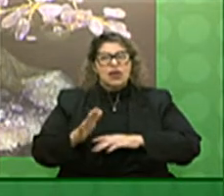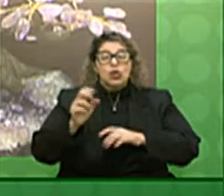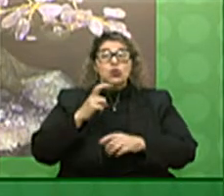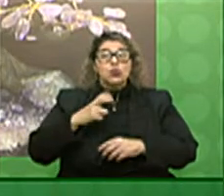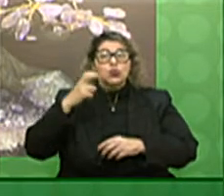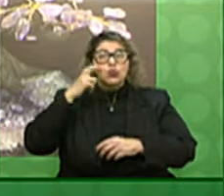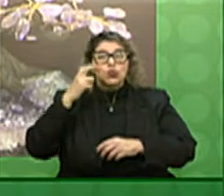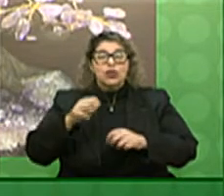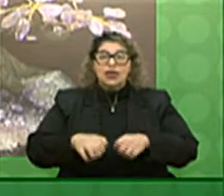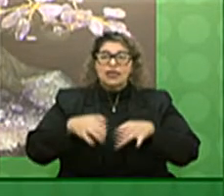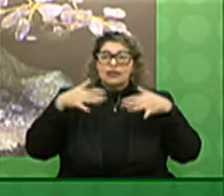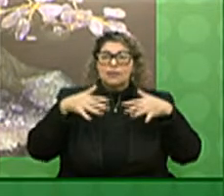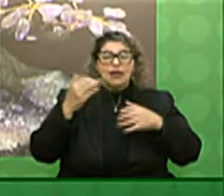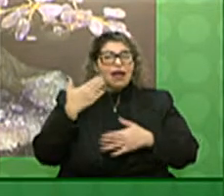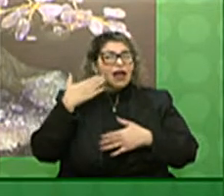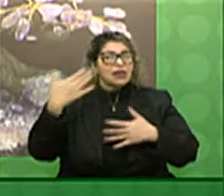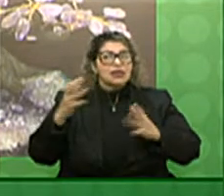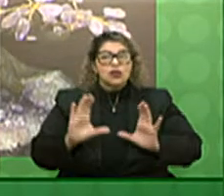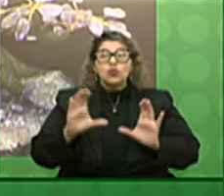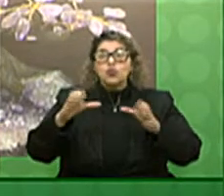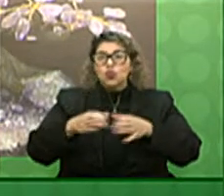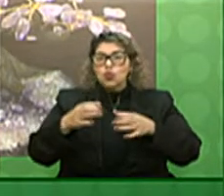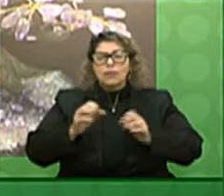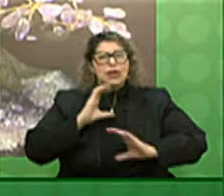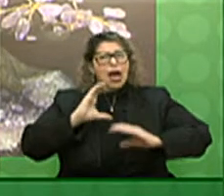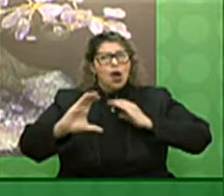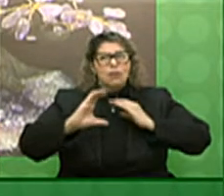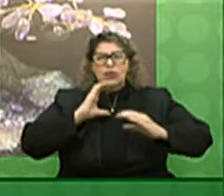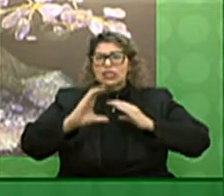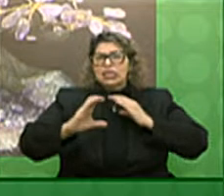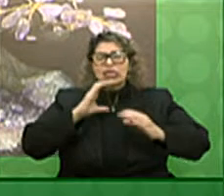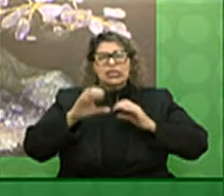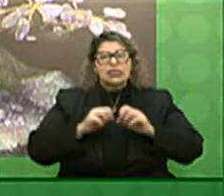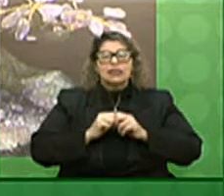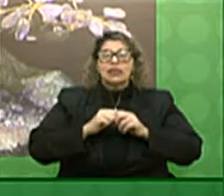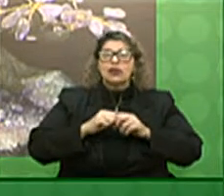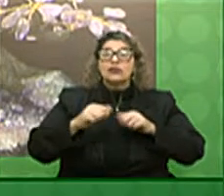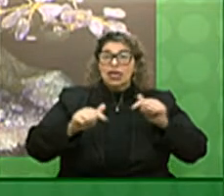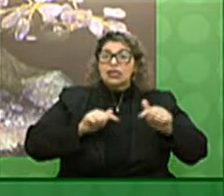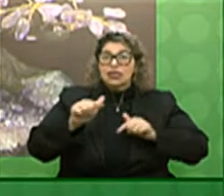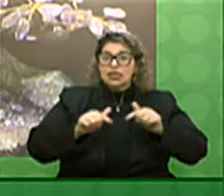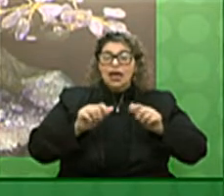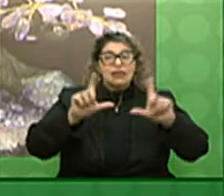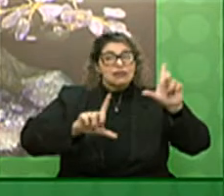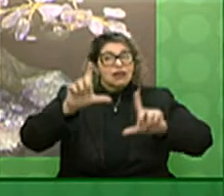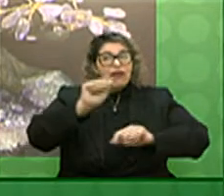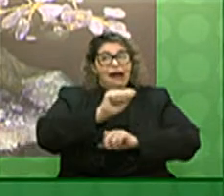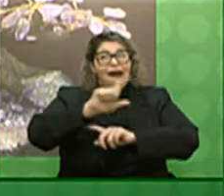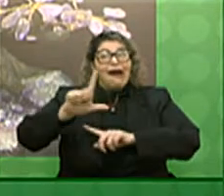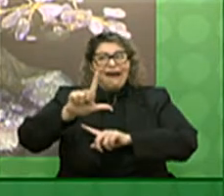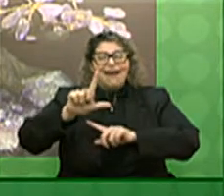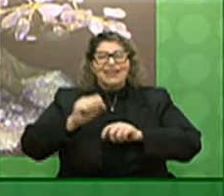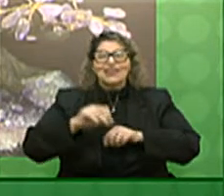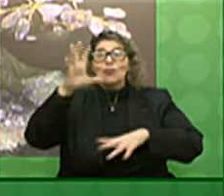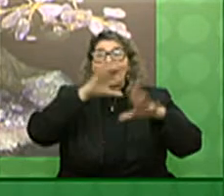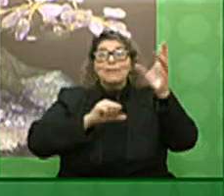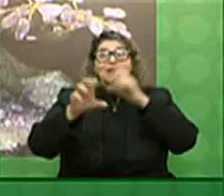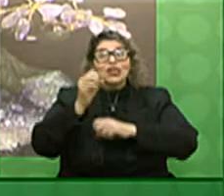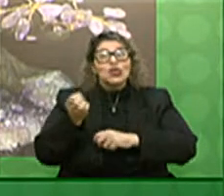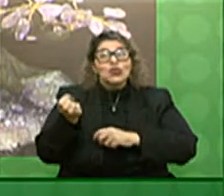agradecer a toda a nossa equipe da área de comunicação da TV Assembleia porque estamos também nos reinventando